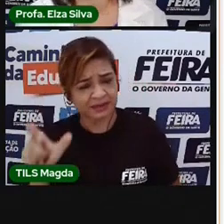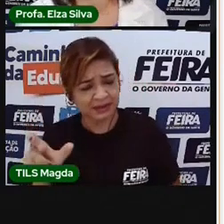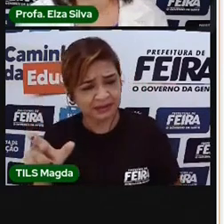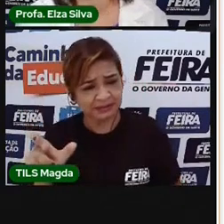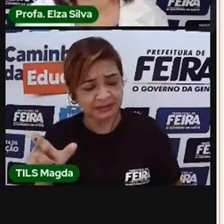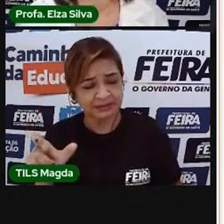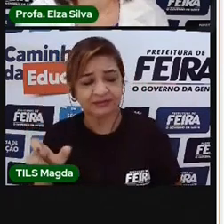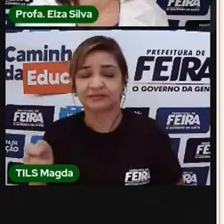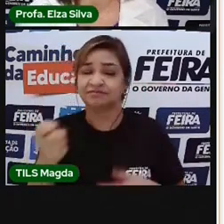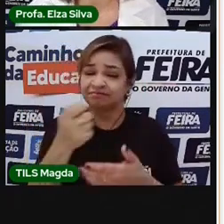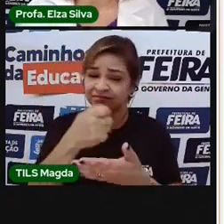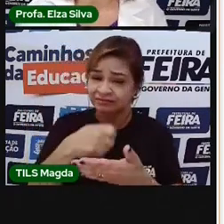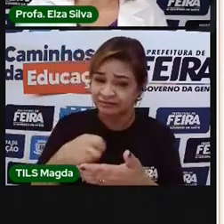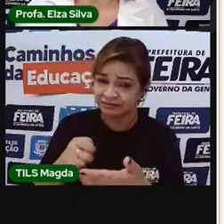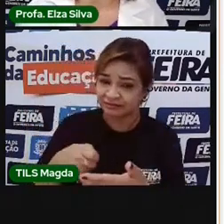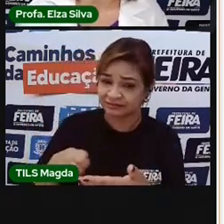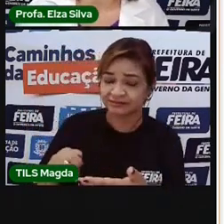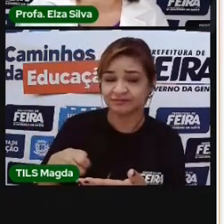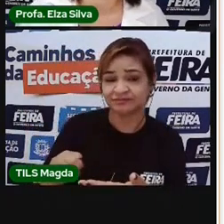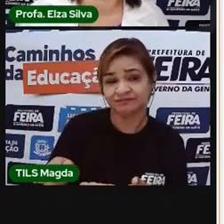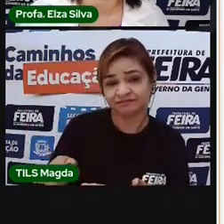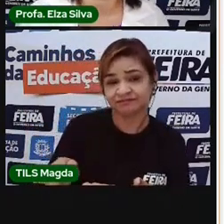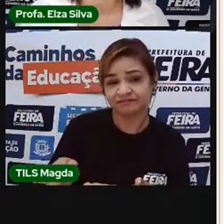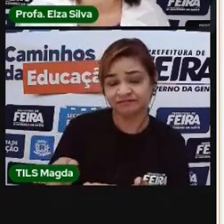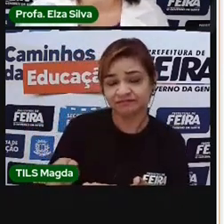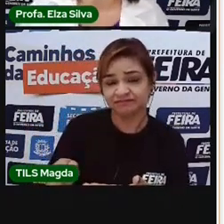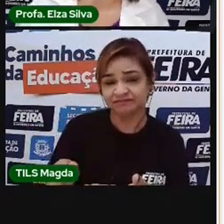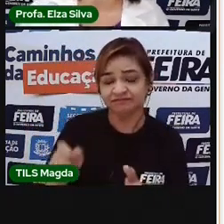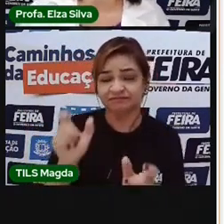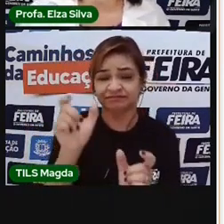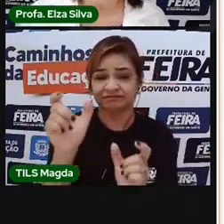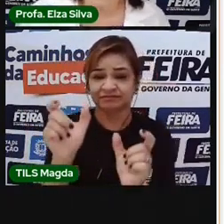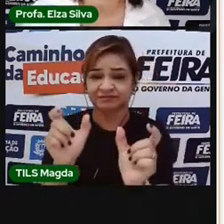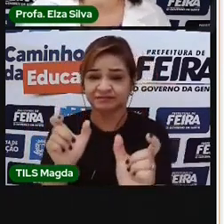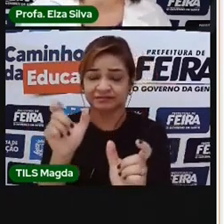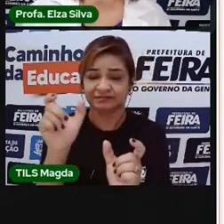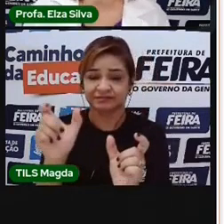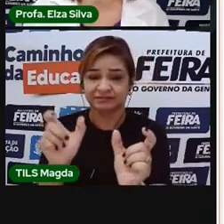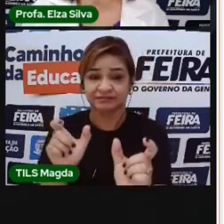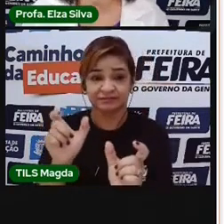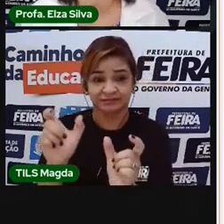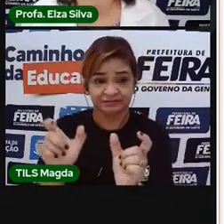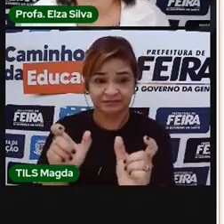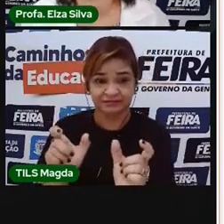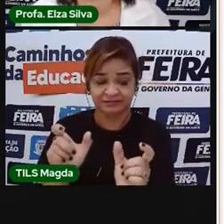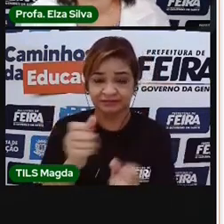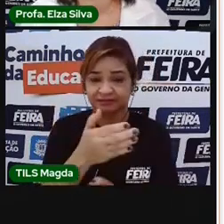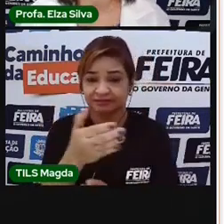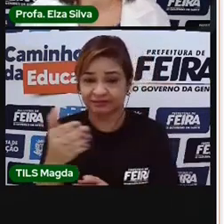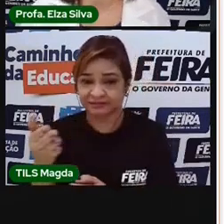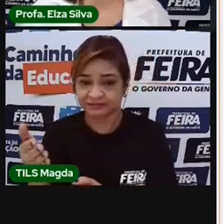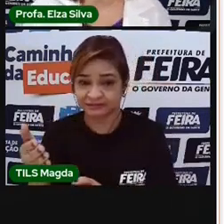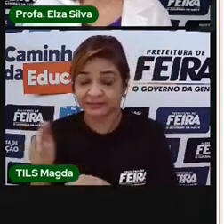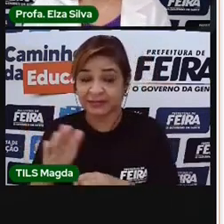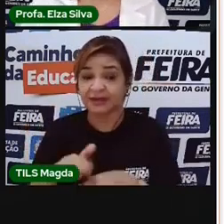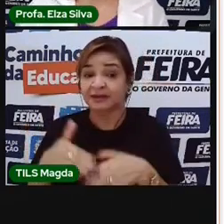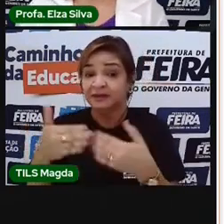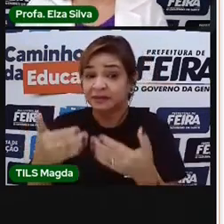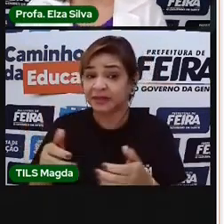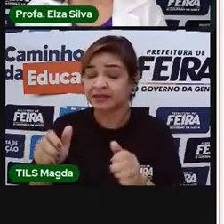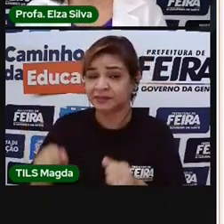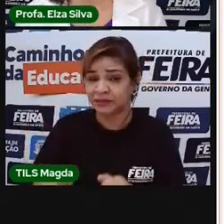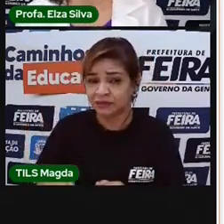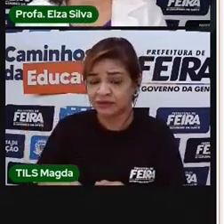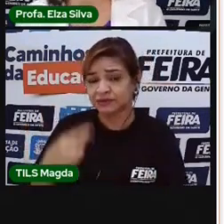outras que não se encaixem nesses grupos, nessas categorias que a Pro elencou. Mas vocês podem